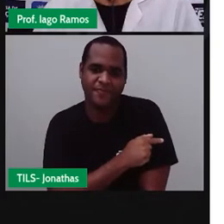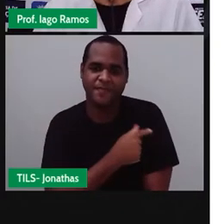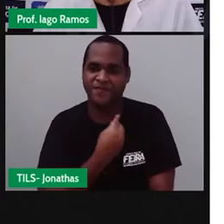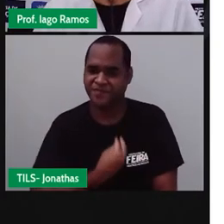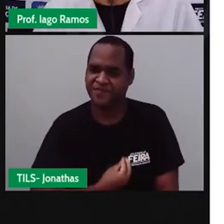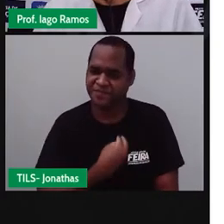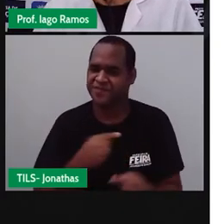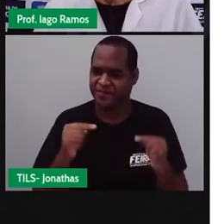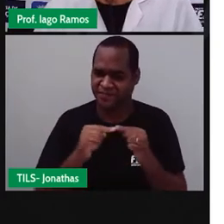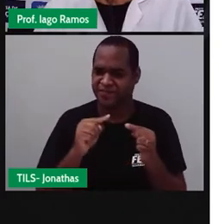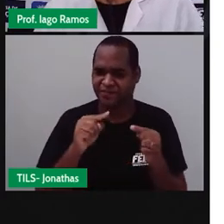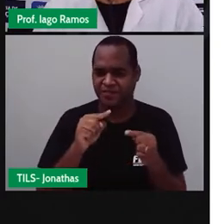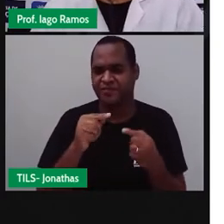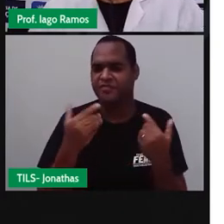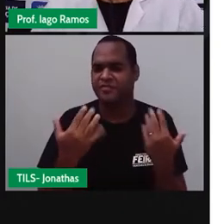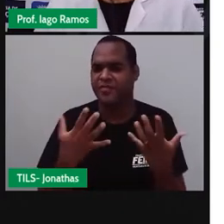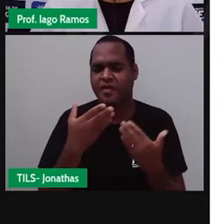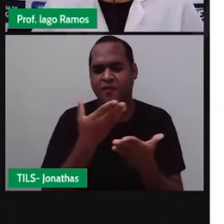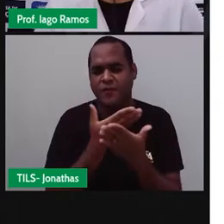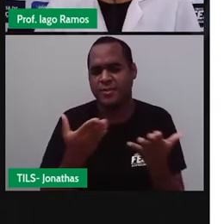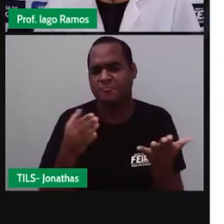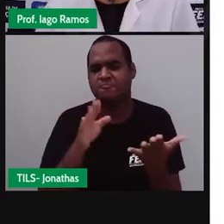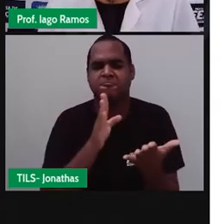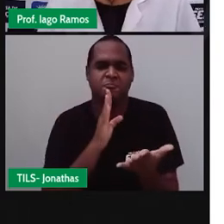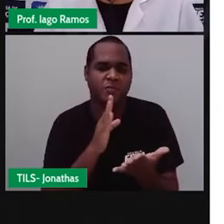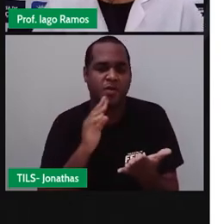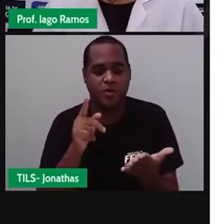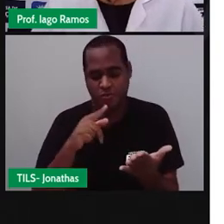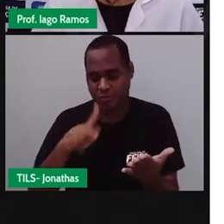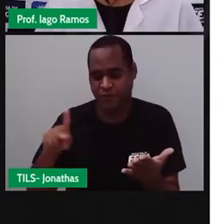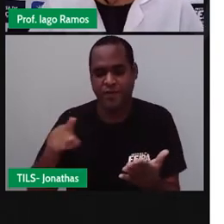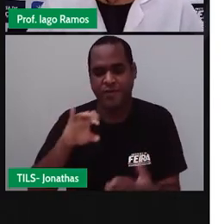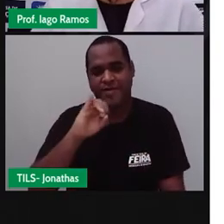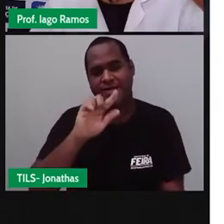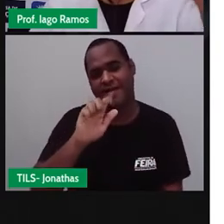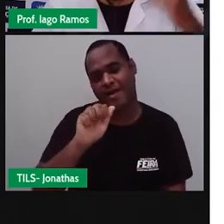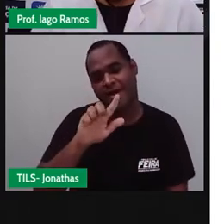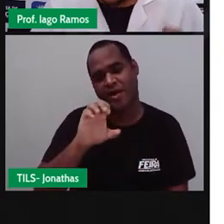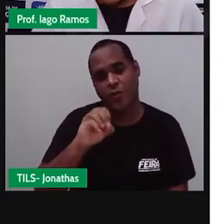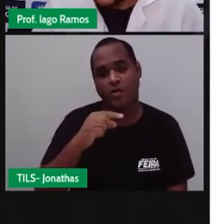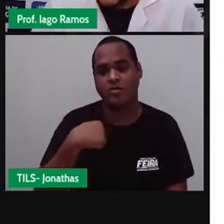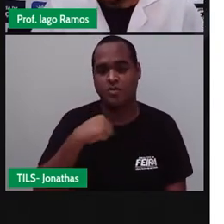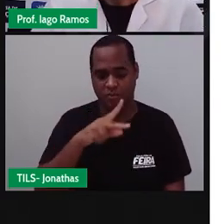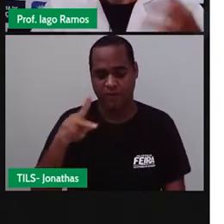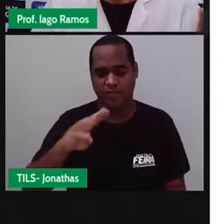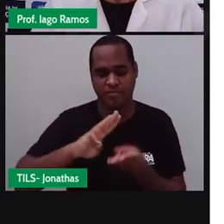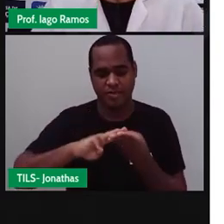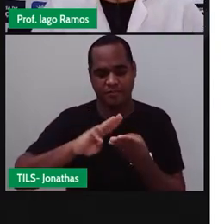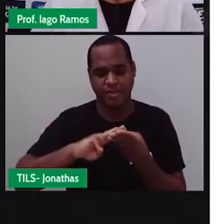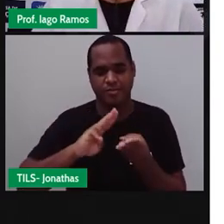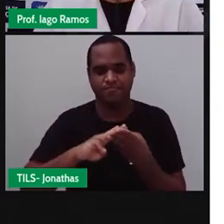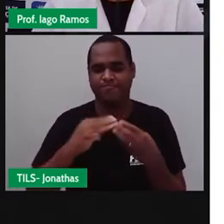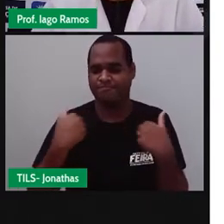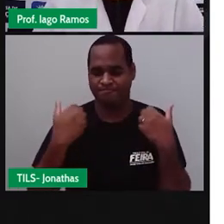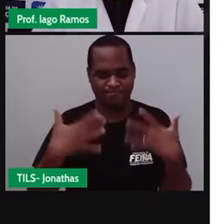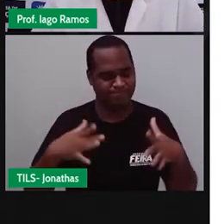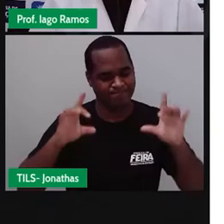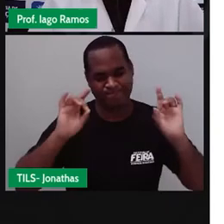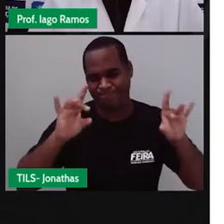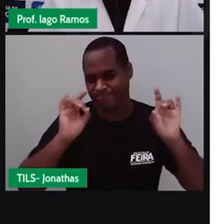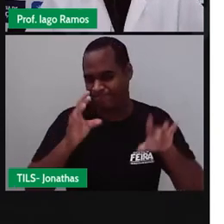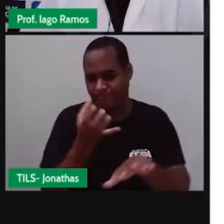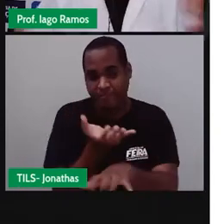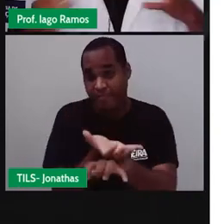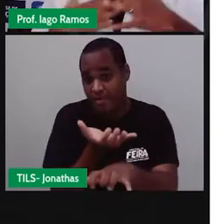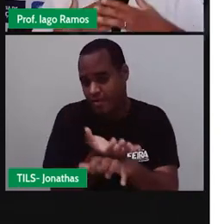Que massa! Bom, você já me conhece, eu sou o professor Iago Ramos, professor de matemática, essa que é a melhor matéria